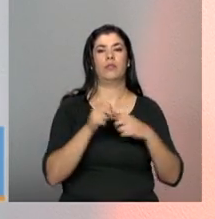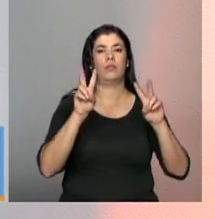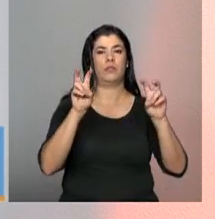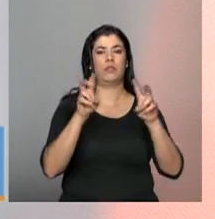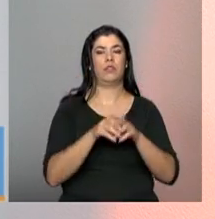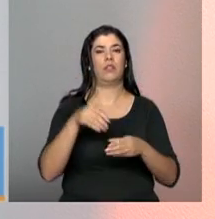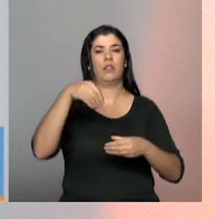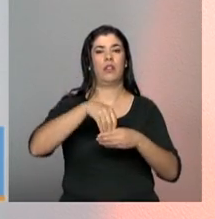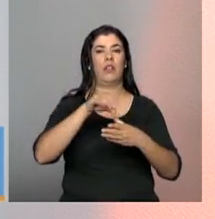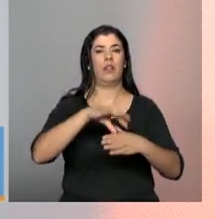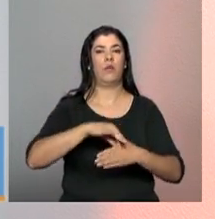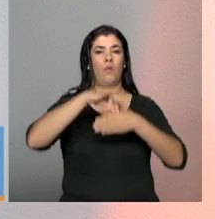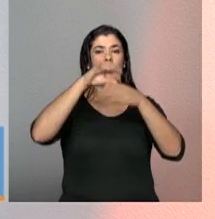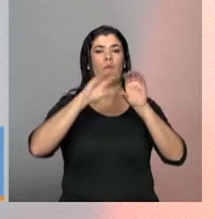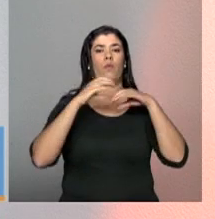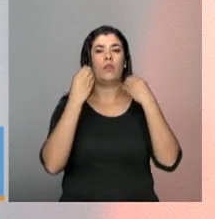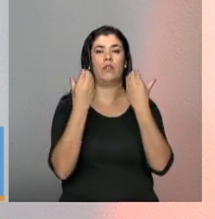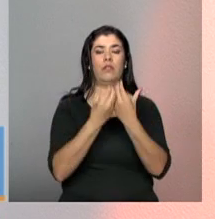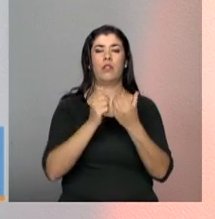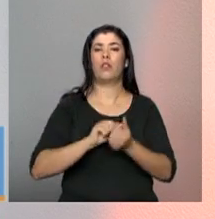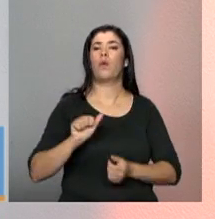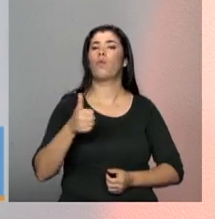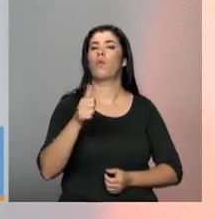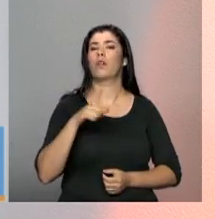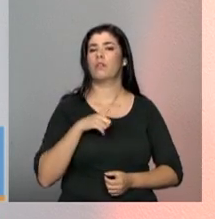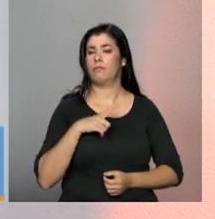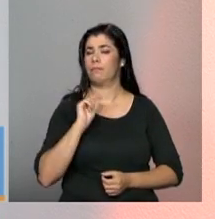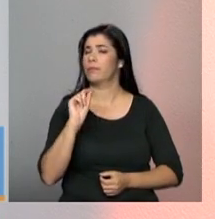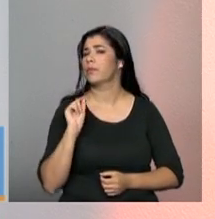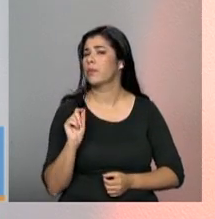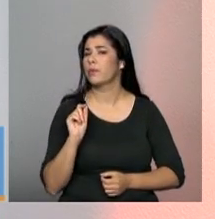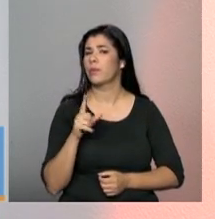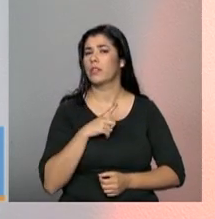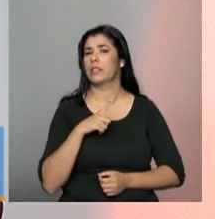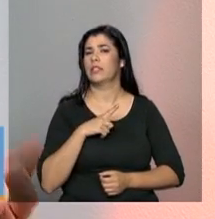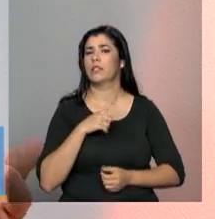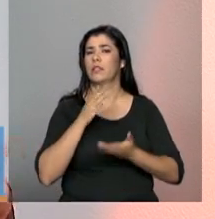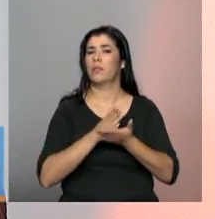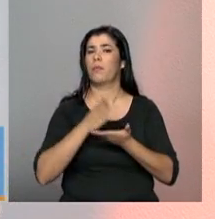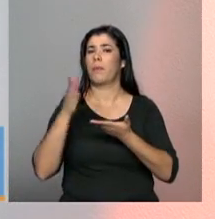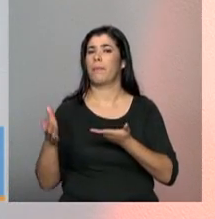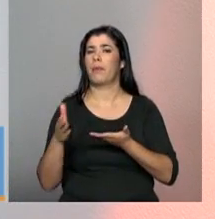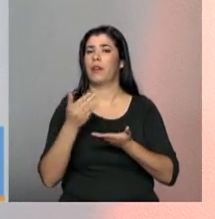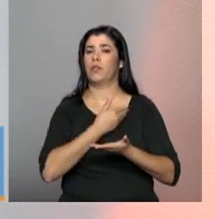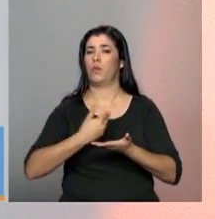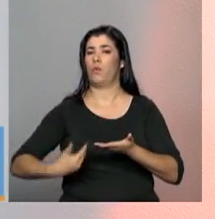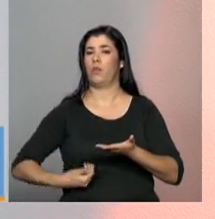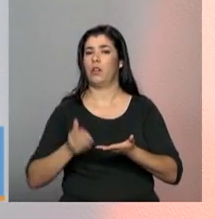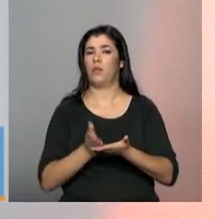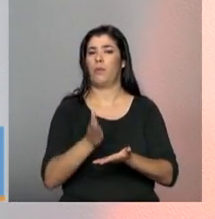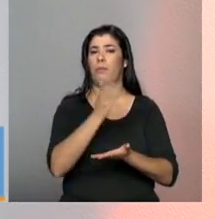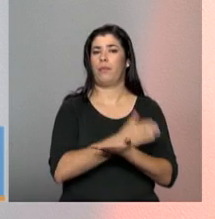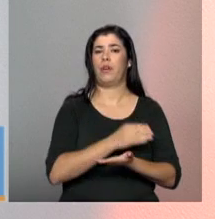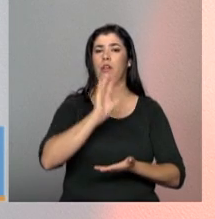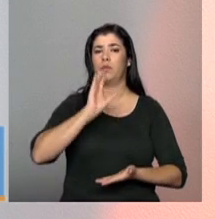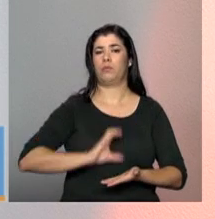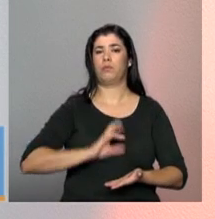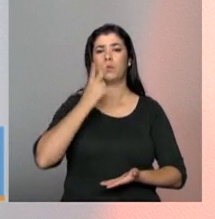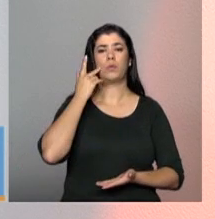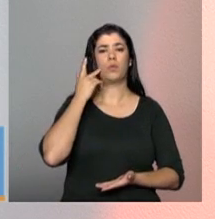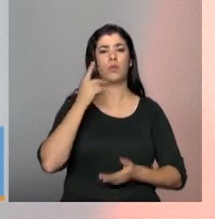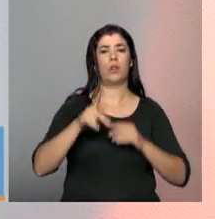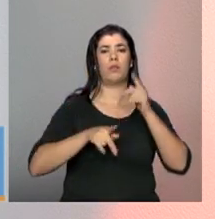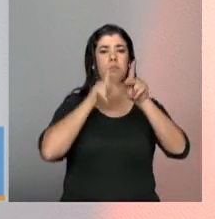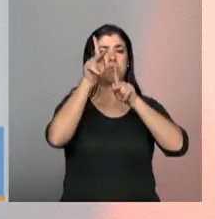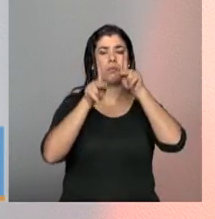Conselhos, principalmente, nós primamos pela paridade, que é metade civil, metade governo e tudo. Então, as comissões organizadoras,